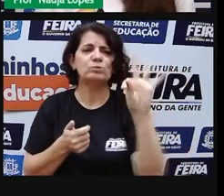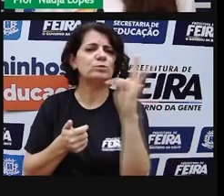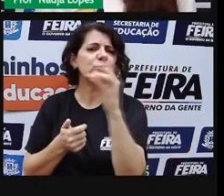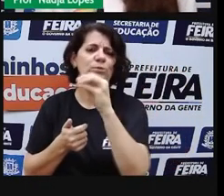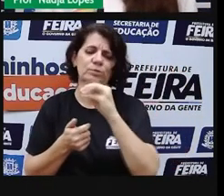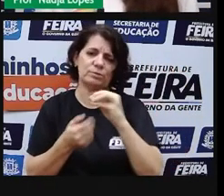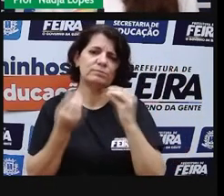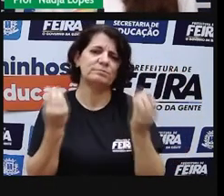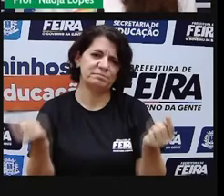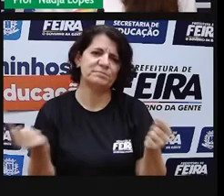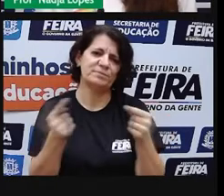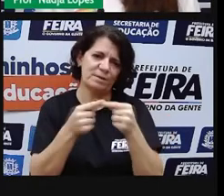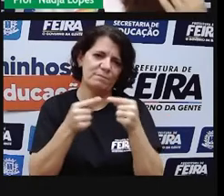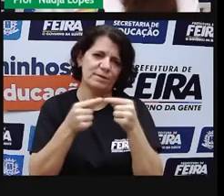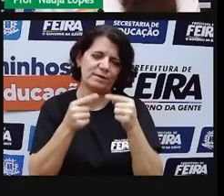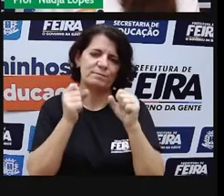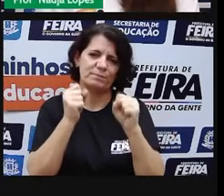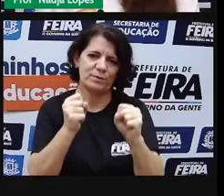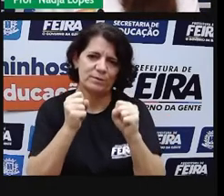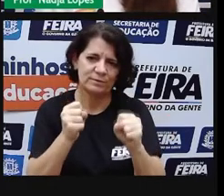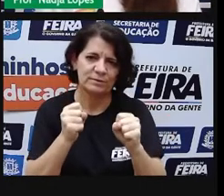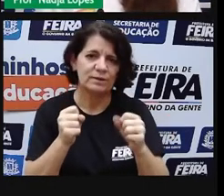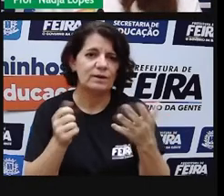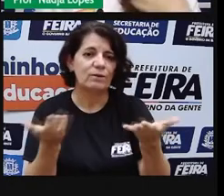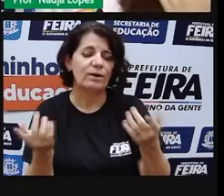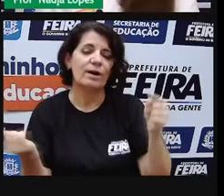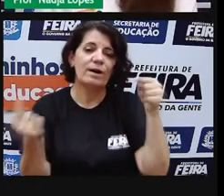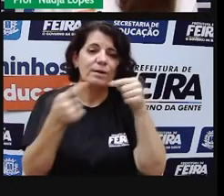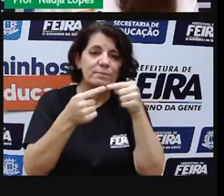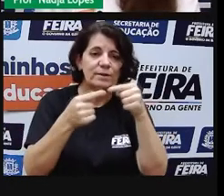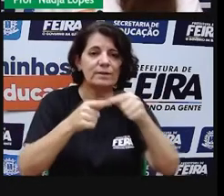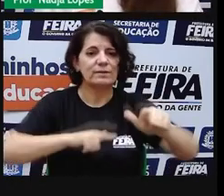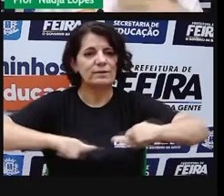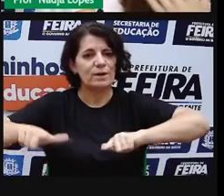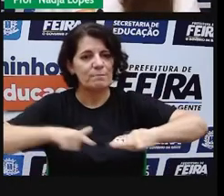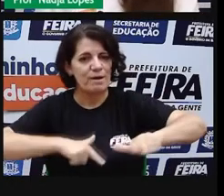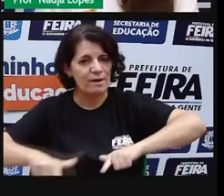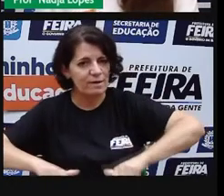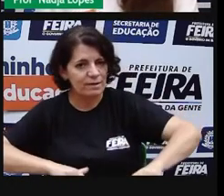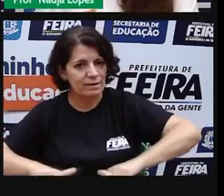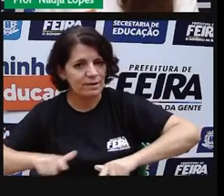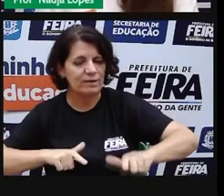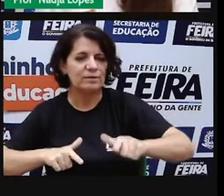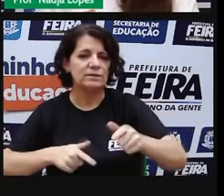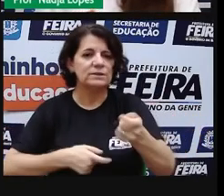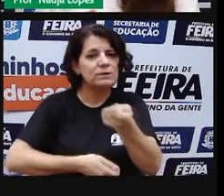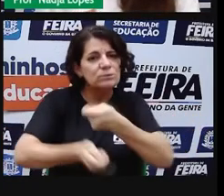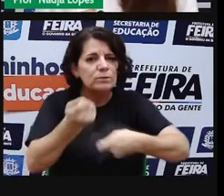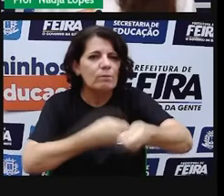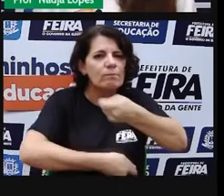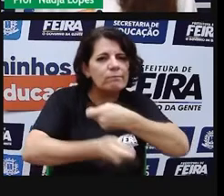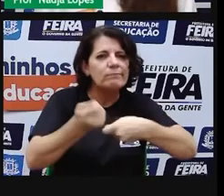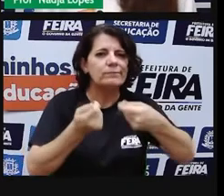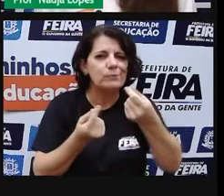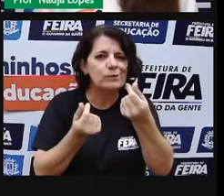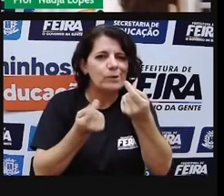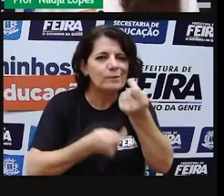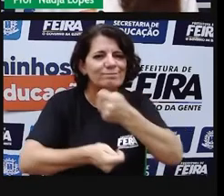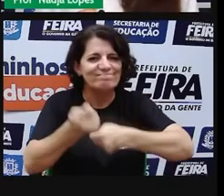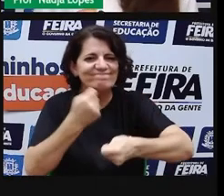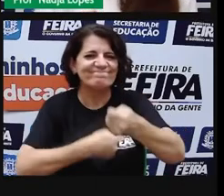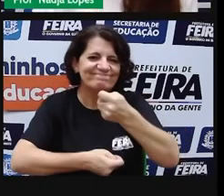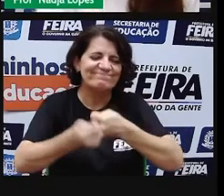disso, de serviços, de emprego, de circulação de renda, e